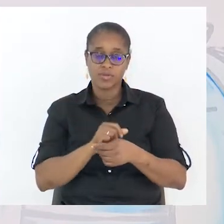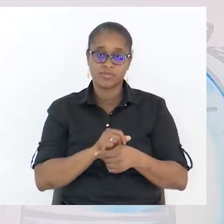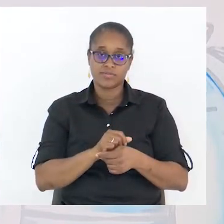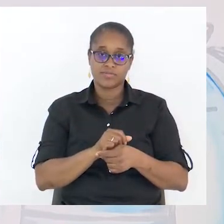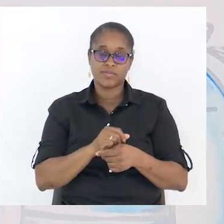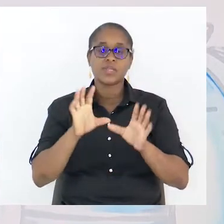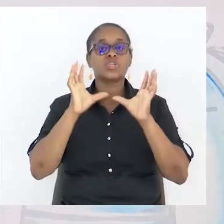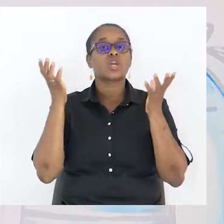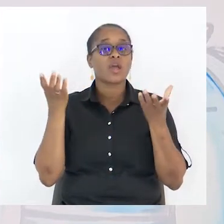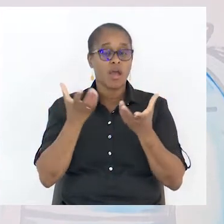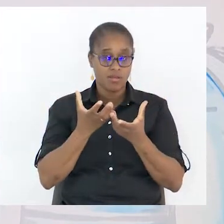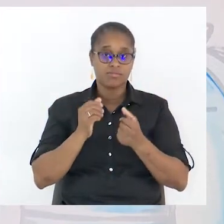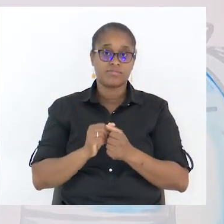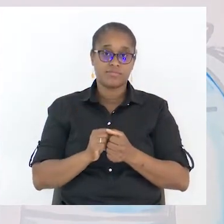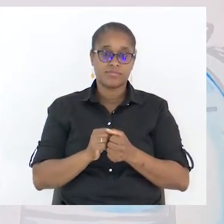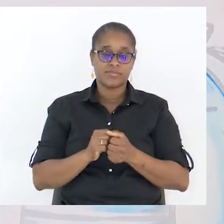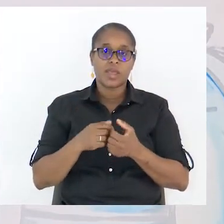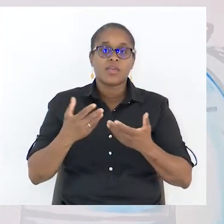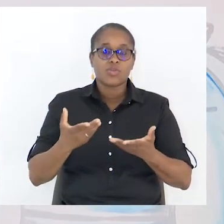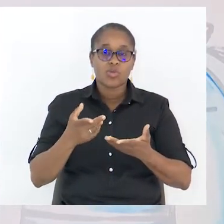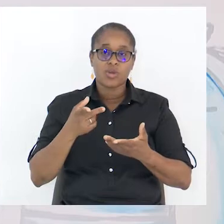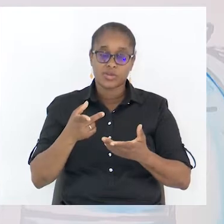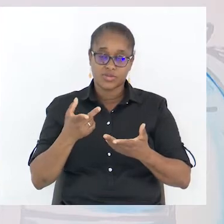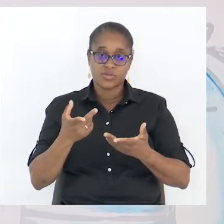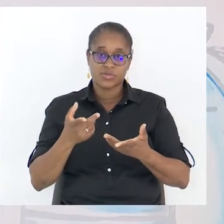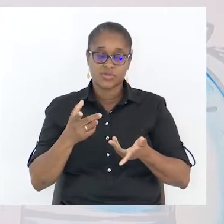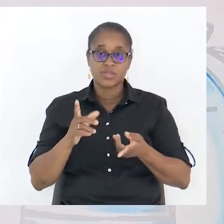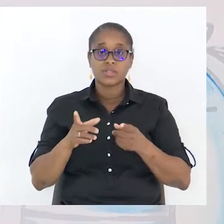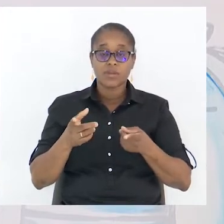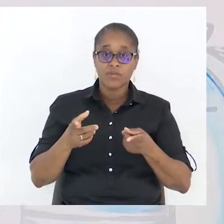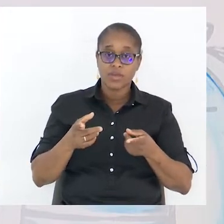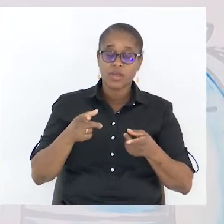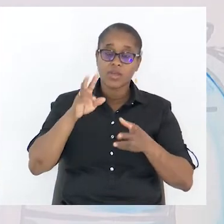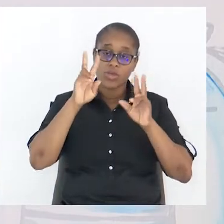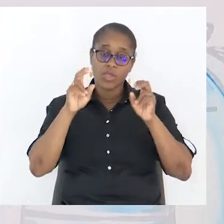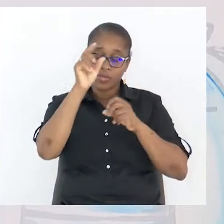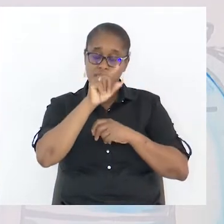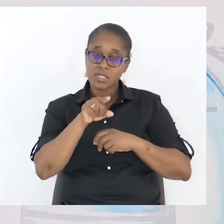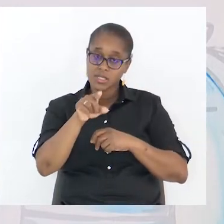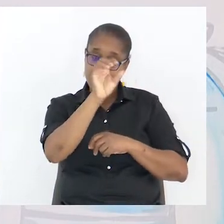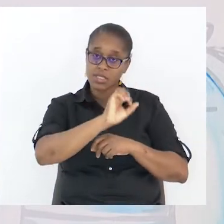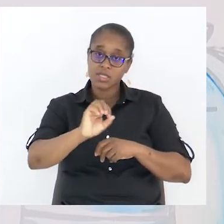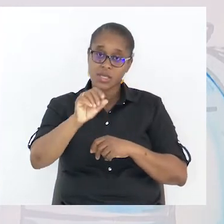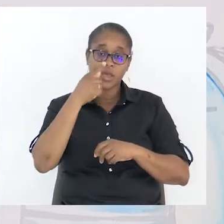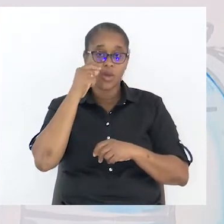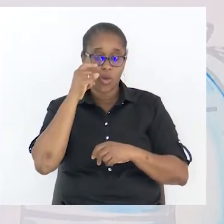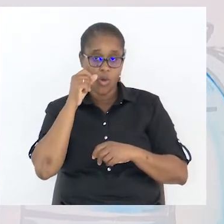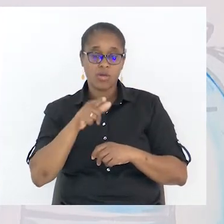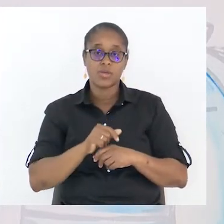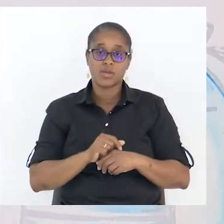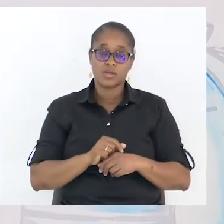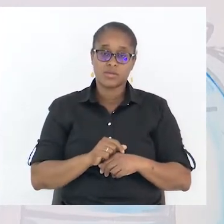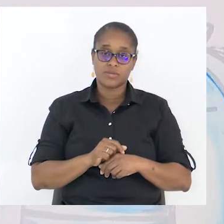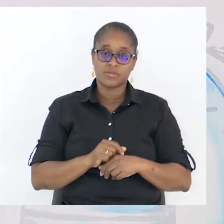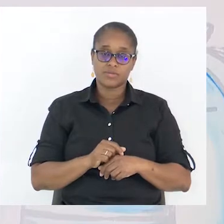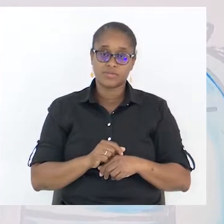que o seu tema é o homem. Depois tu tens esta primeira entrada.